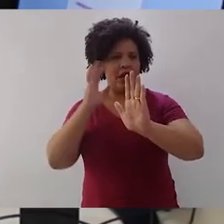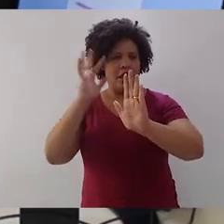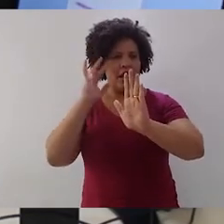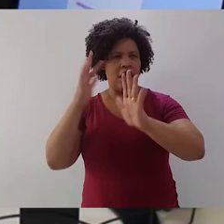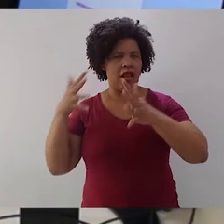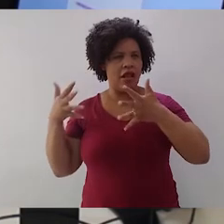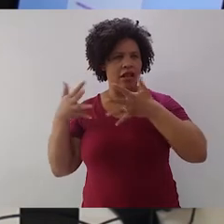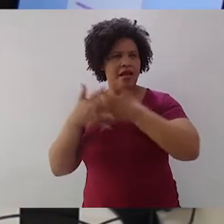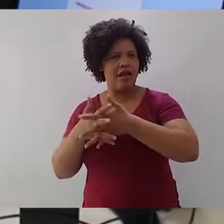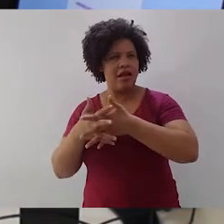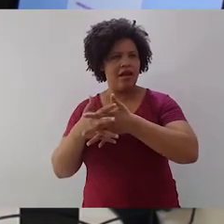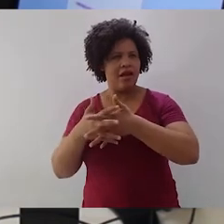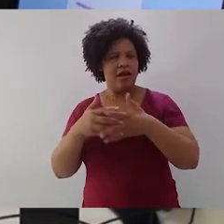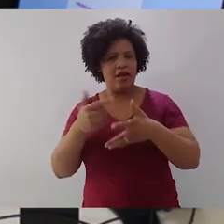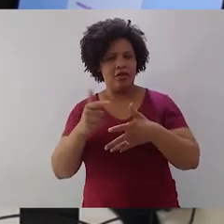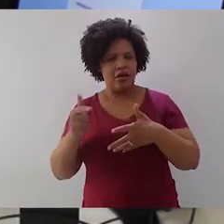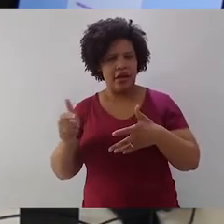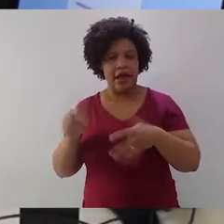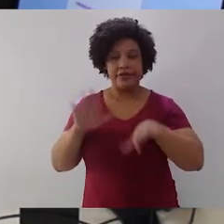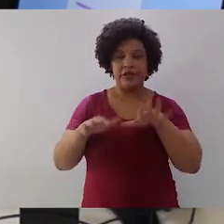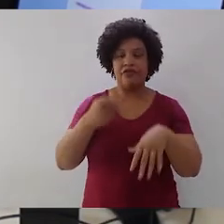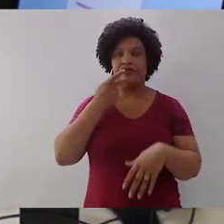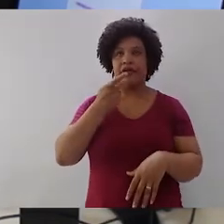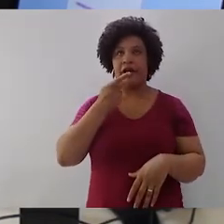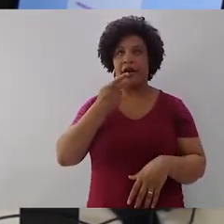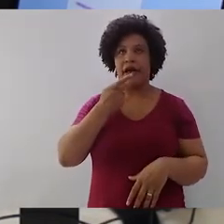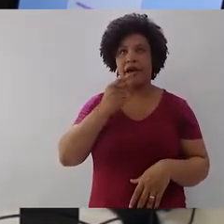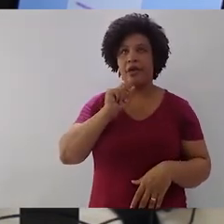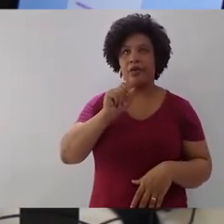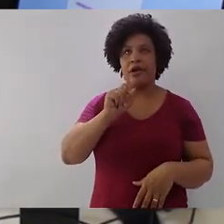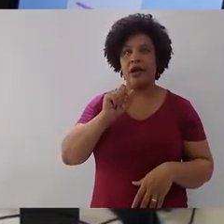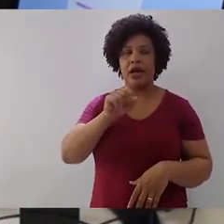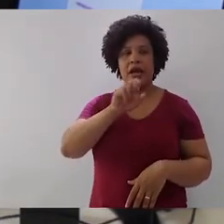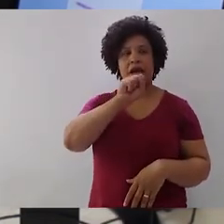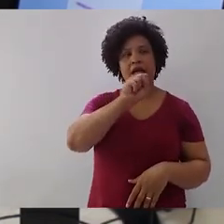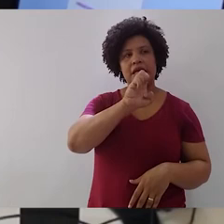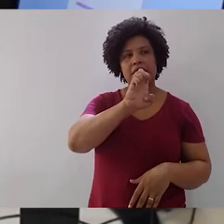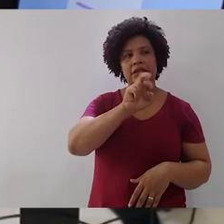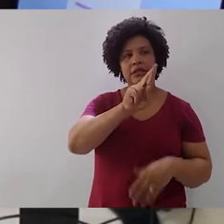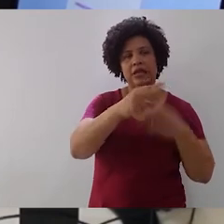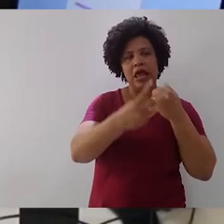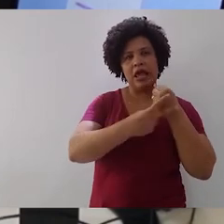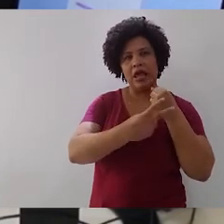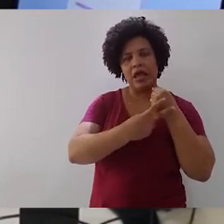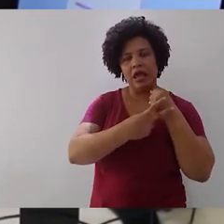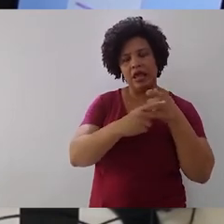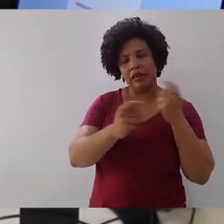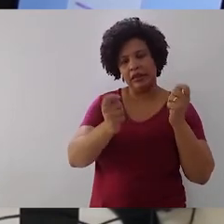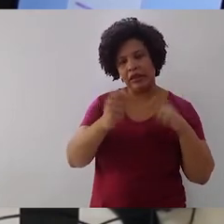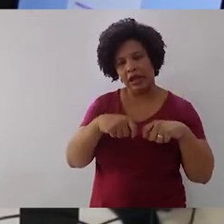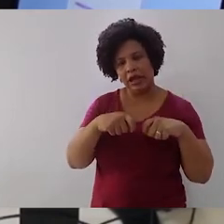simplesmente dizer que algo e uso o verbo ser para fazer a equivalência é de determinada forma,